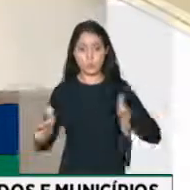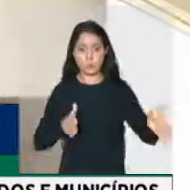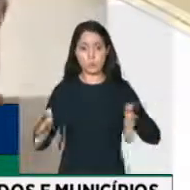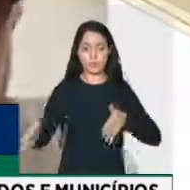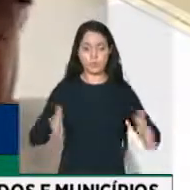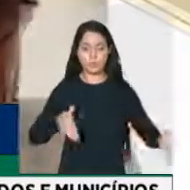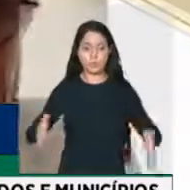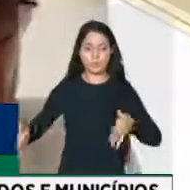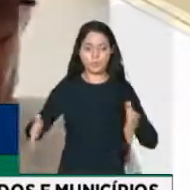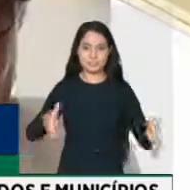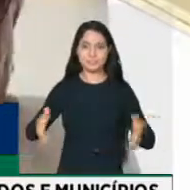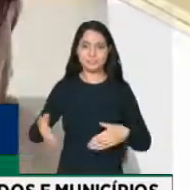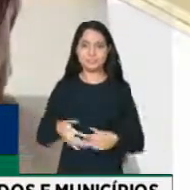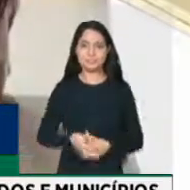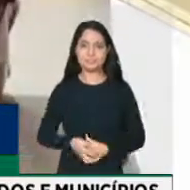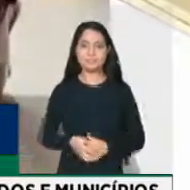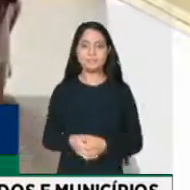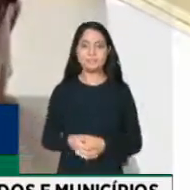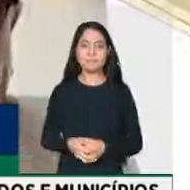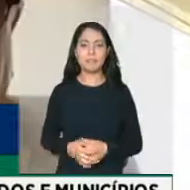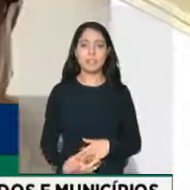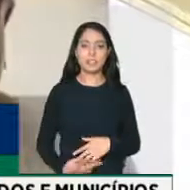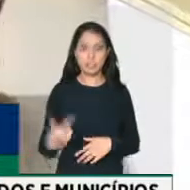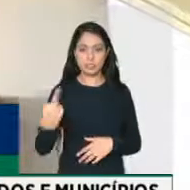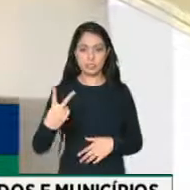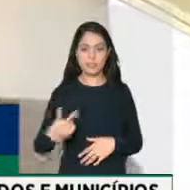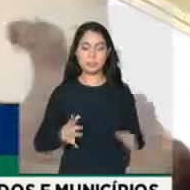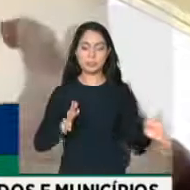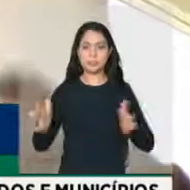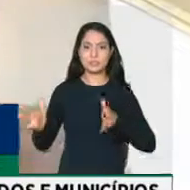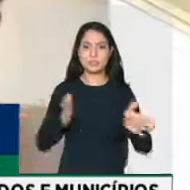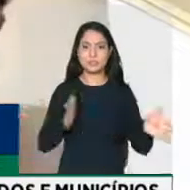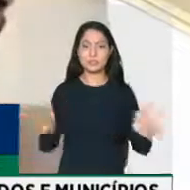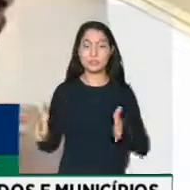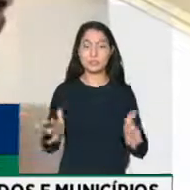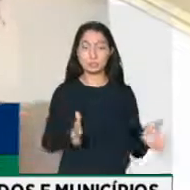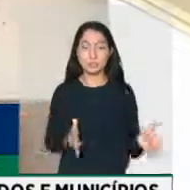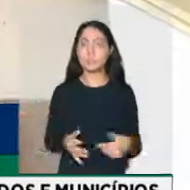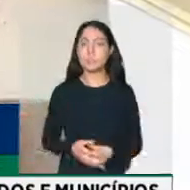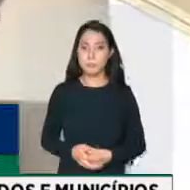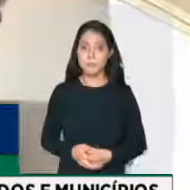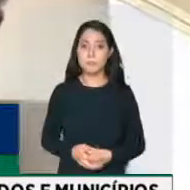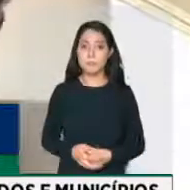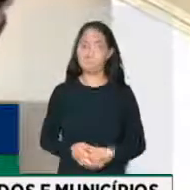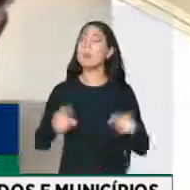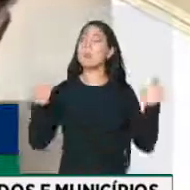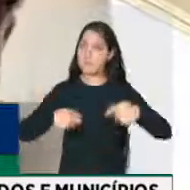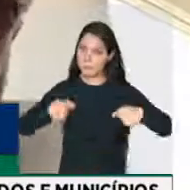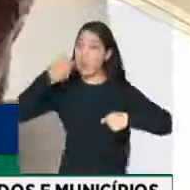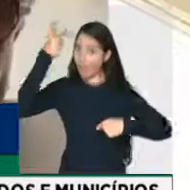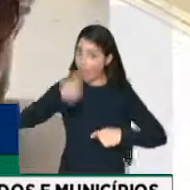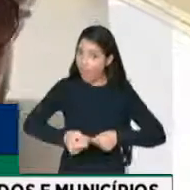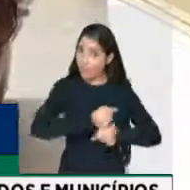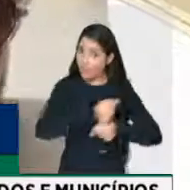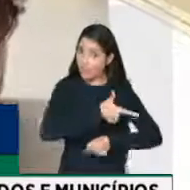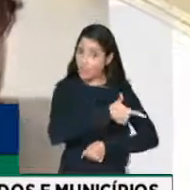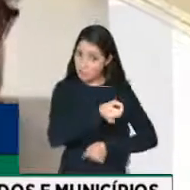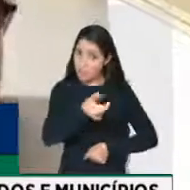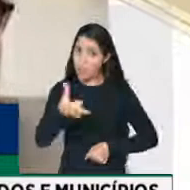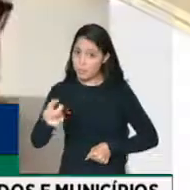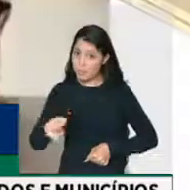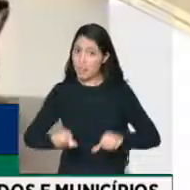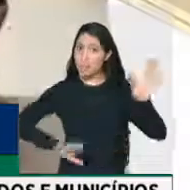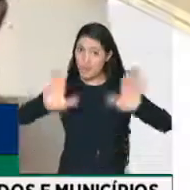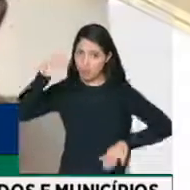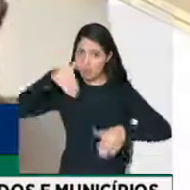quinzena de dezembro o segundo turno das eleições, mas que ainda ocorram ainda nesse ano de 2020.